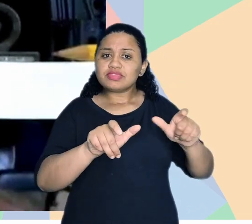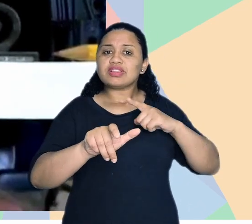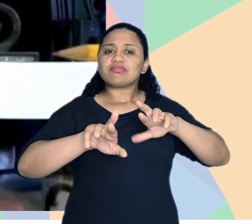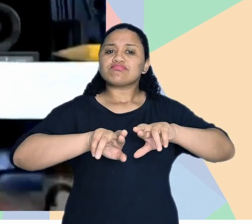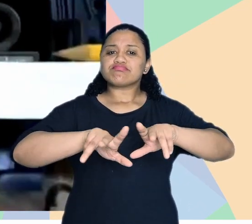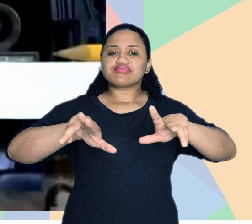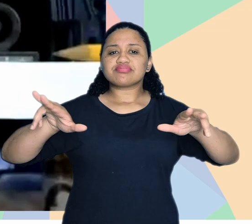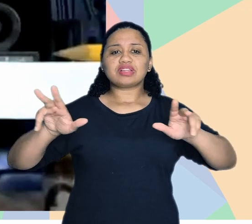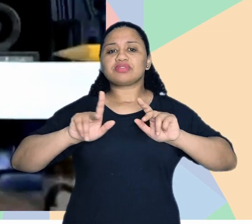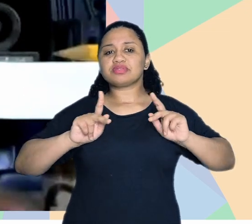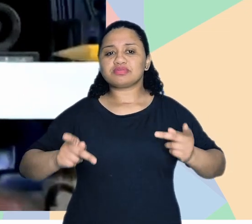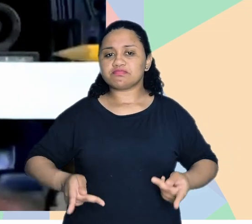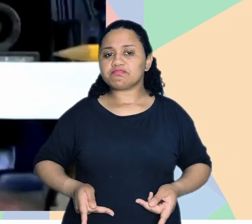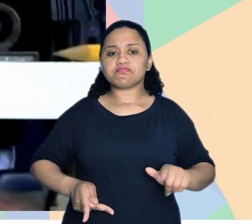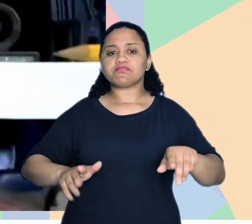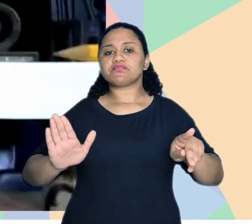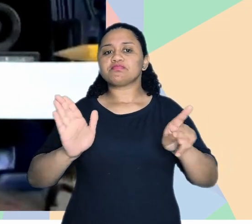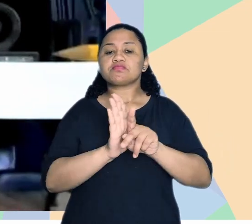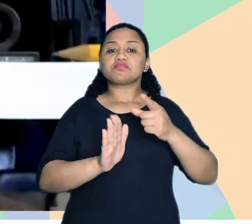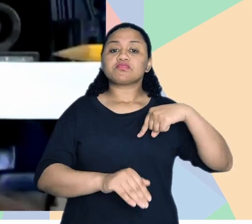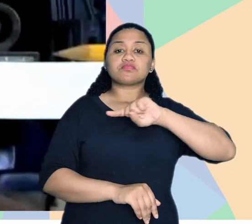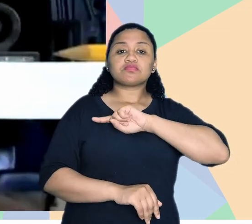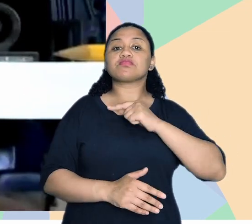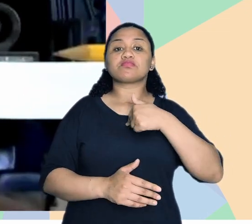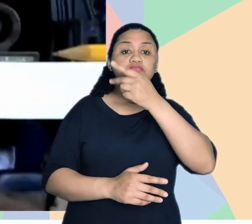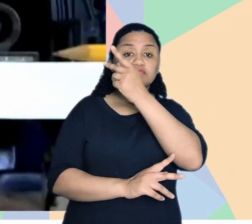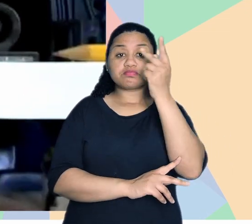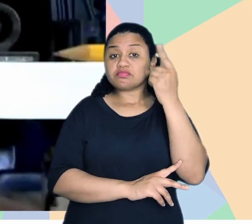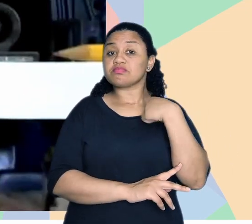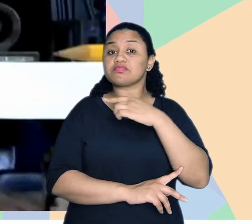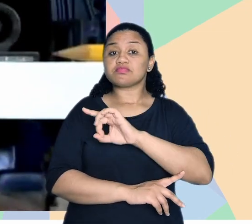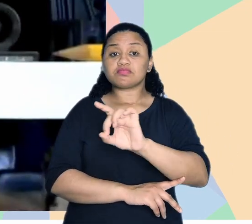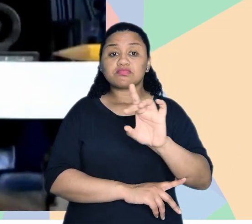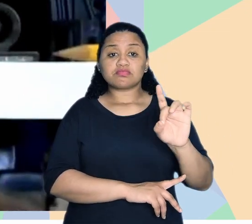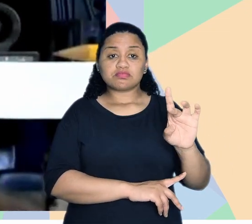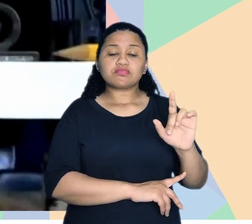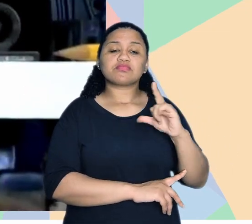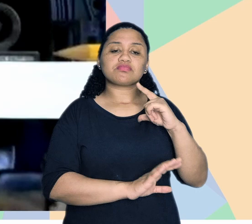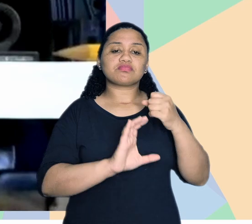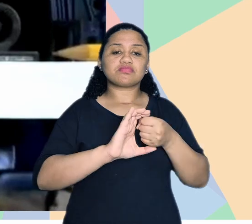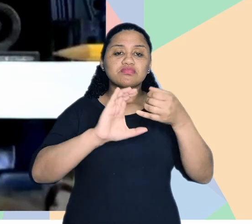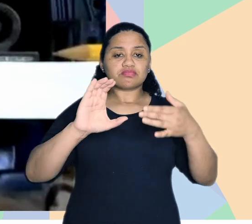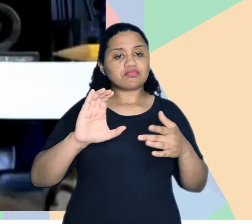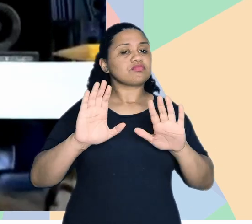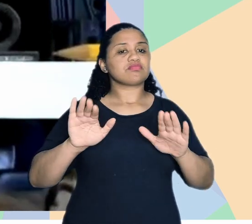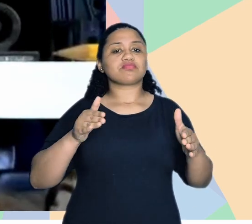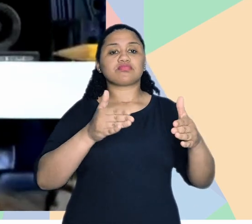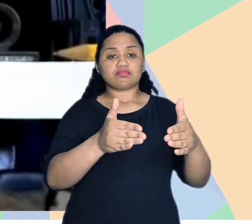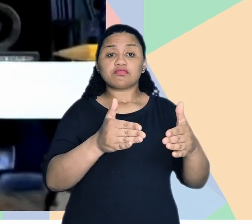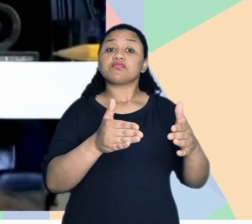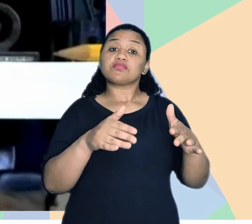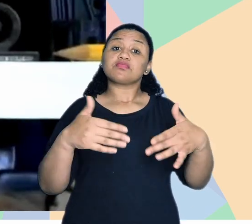uma diversidade humana, né? Que é inerente a nós, seres humanos, né? Cada um de nós tem uma característica, tem uma particularidade.